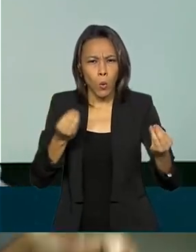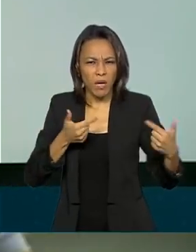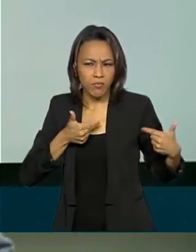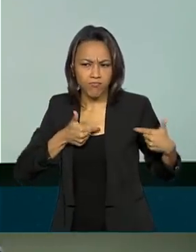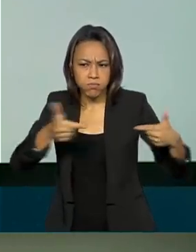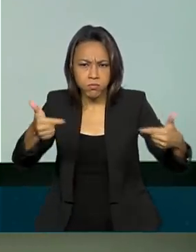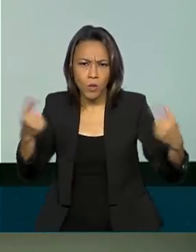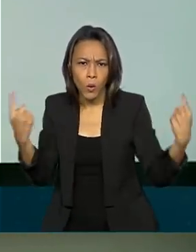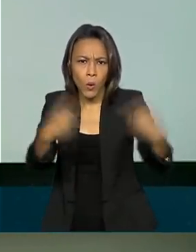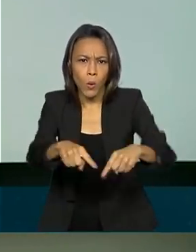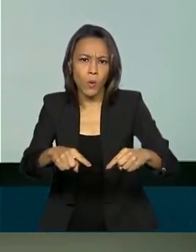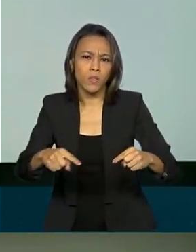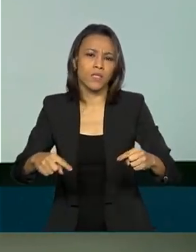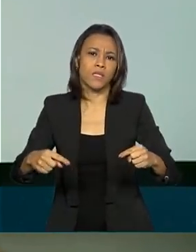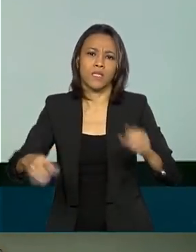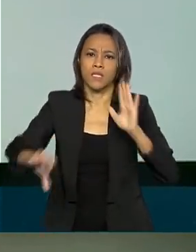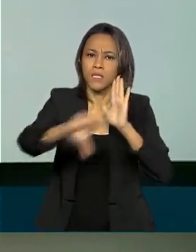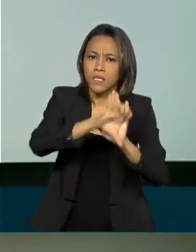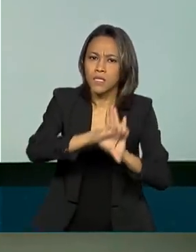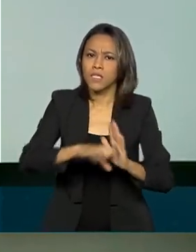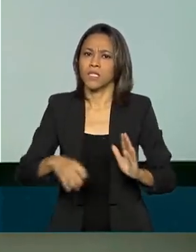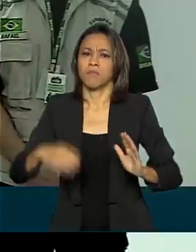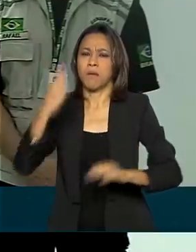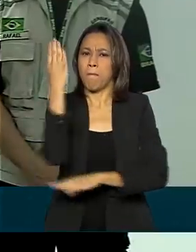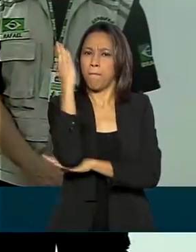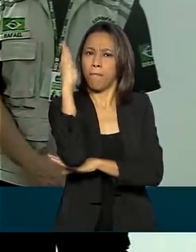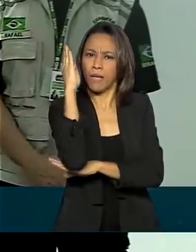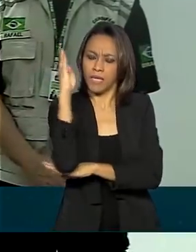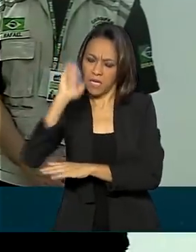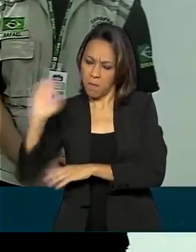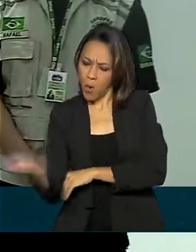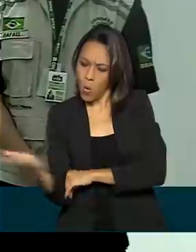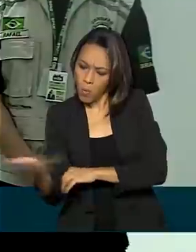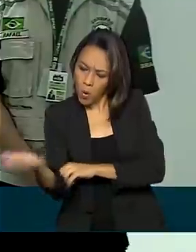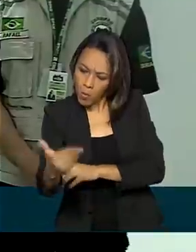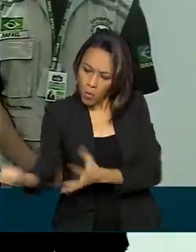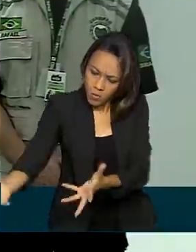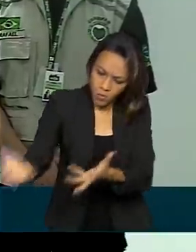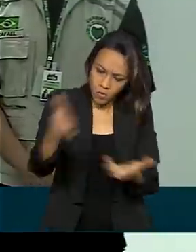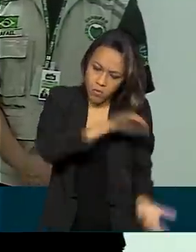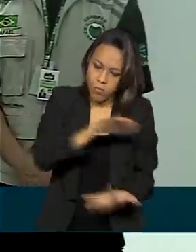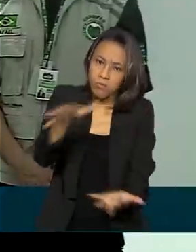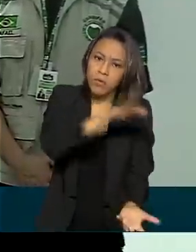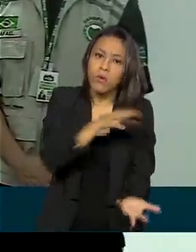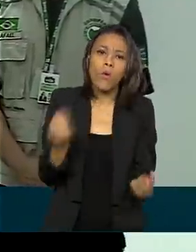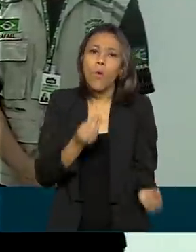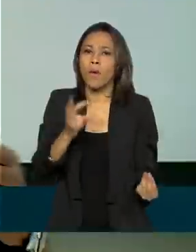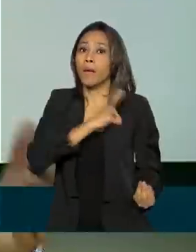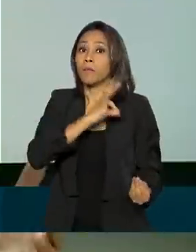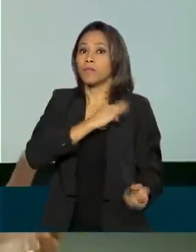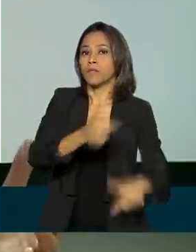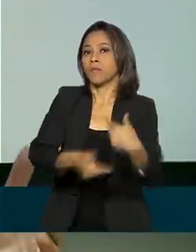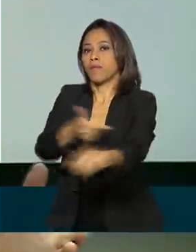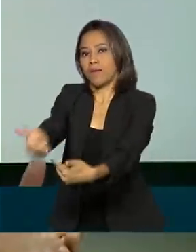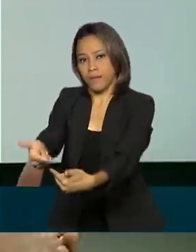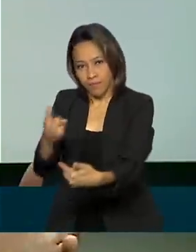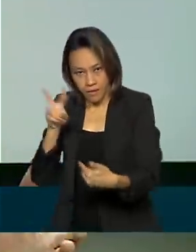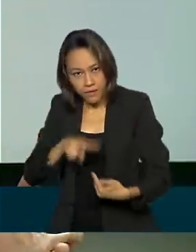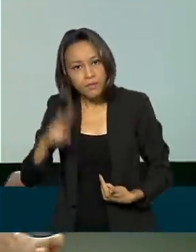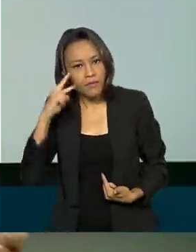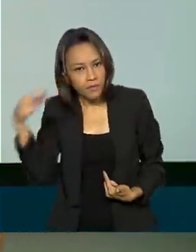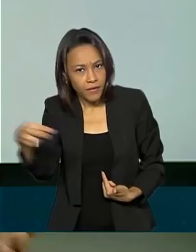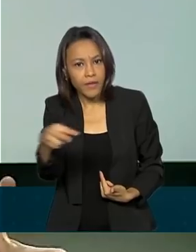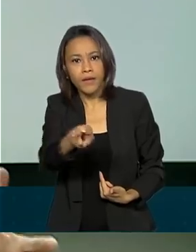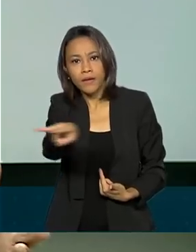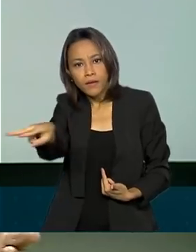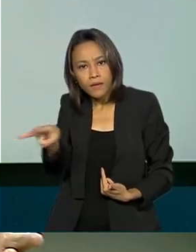ilegalidade em termos de madeira sendo extraída de forma ilegal, como é que a Polícia Federal opera e irão à Amazônia profunda,